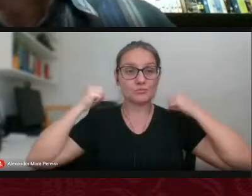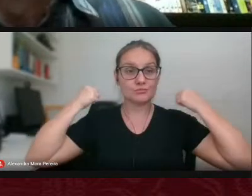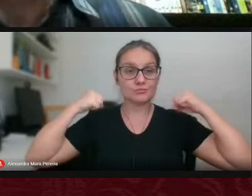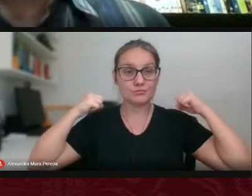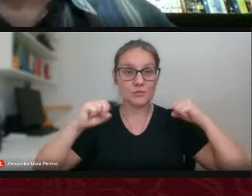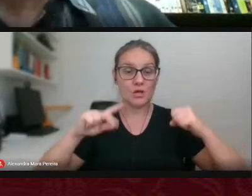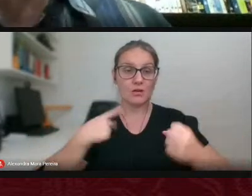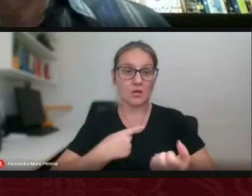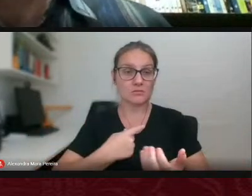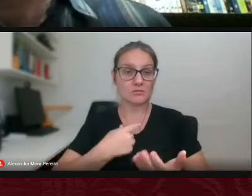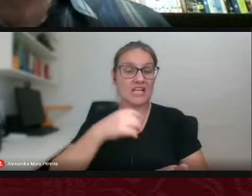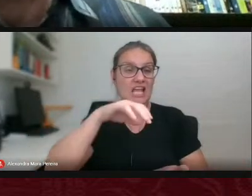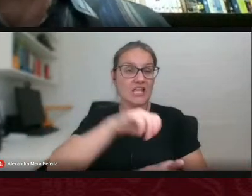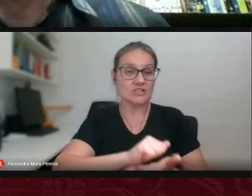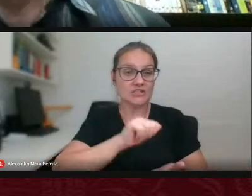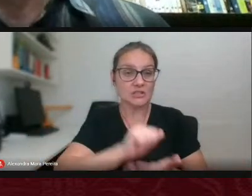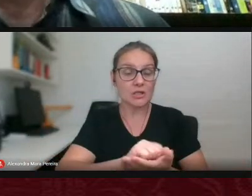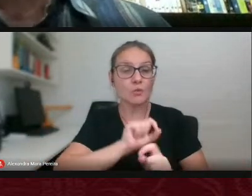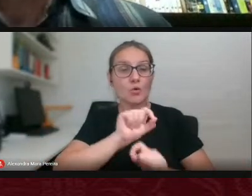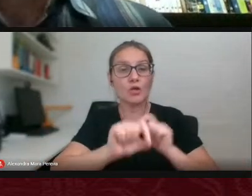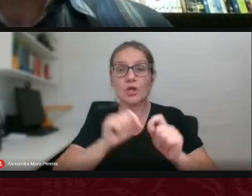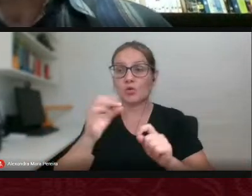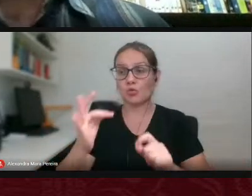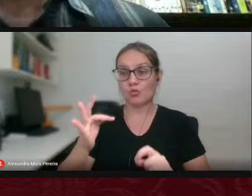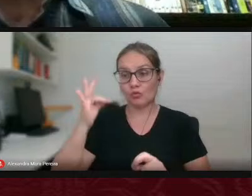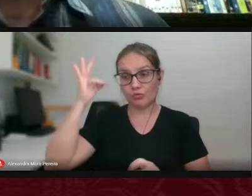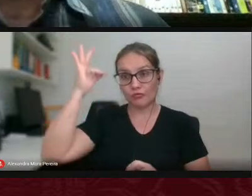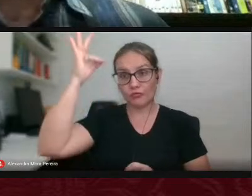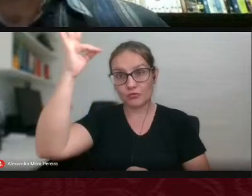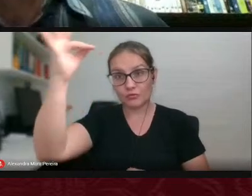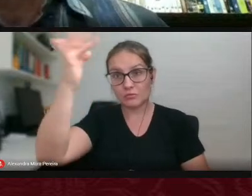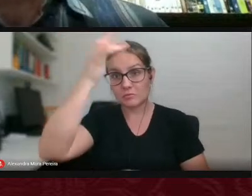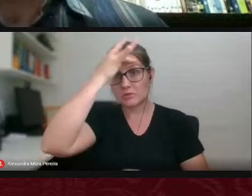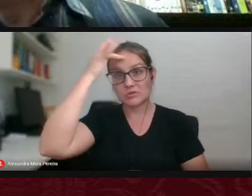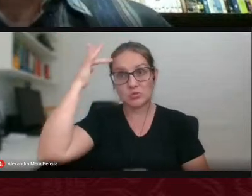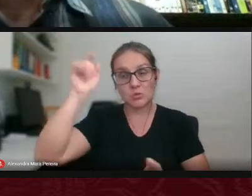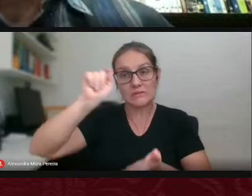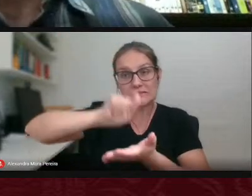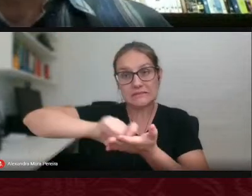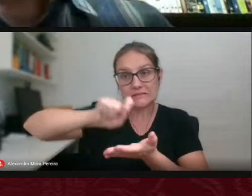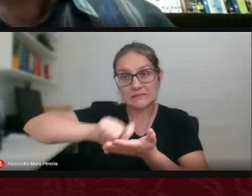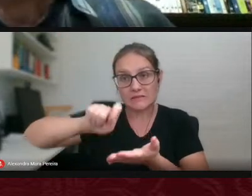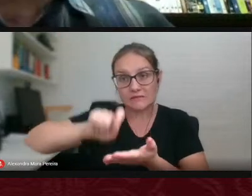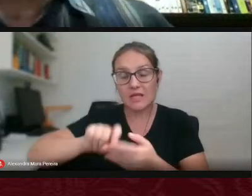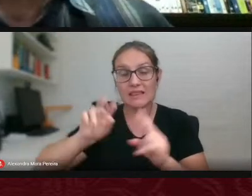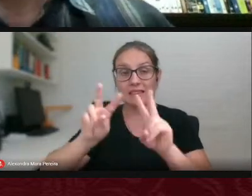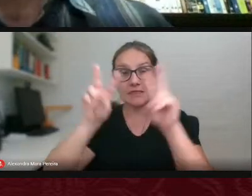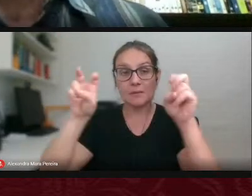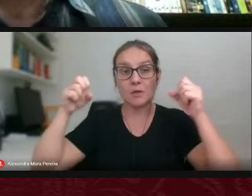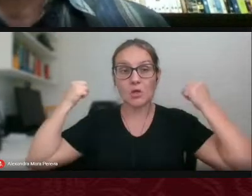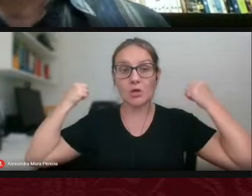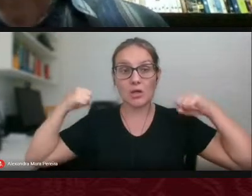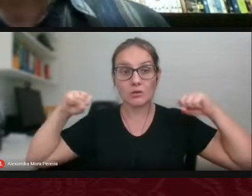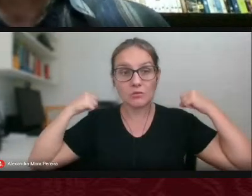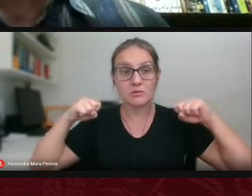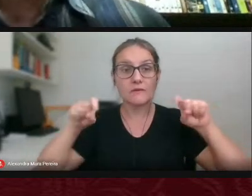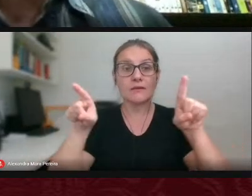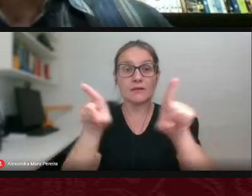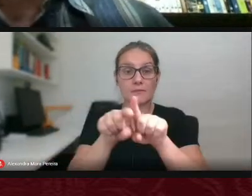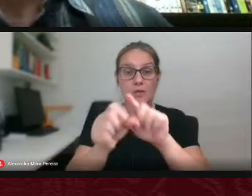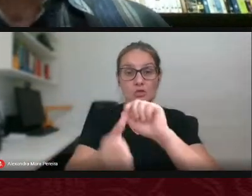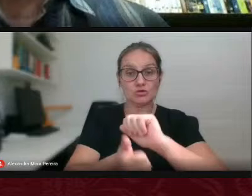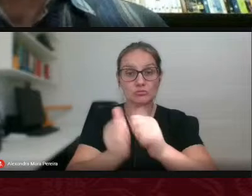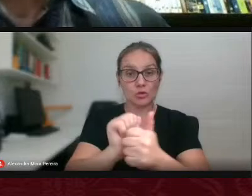no momento futuro alguém que for escrever sobre a educação física e o esporte no Brasil